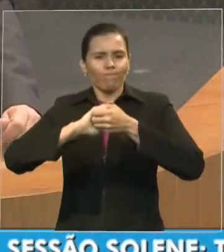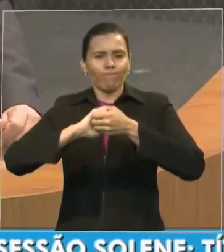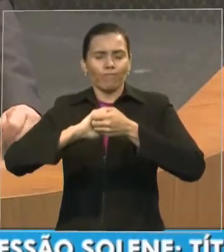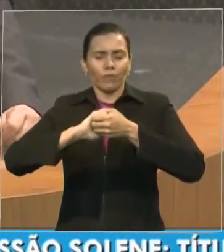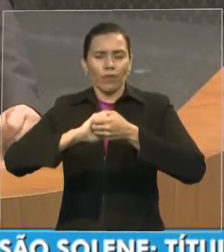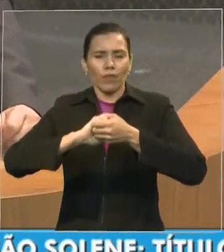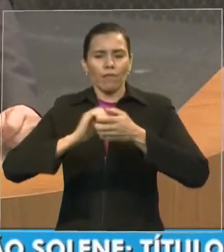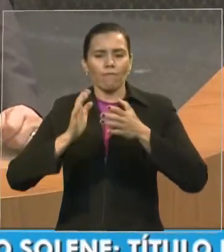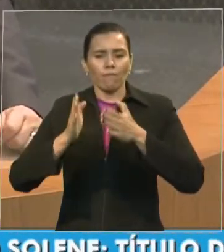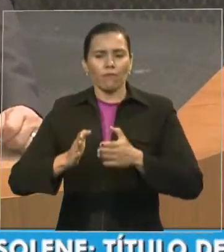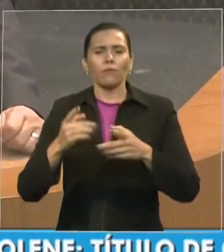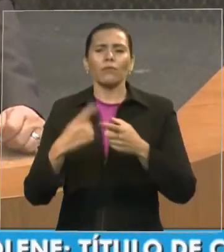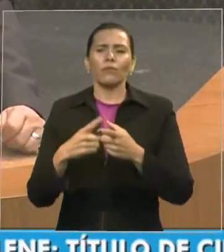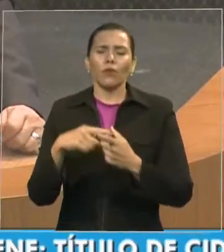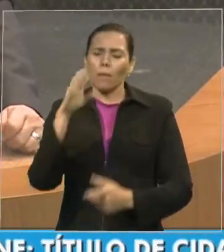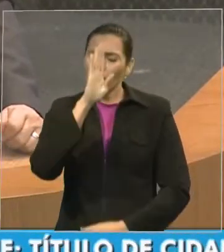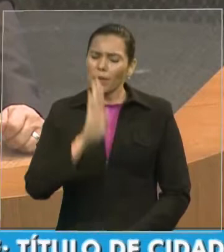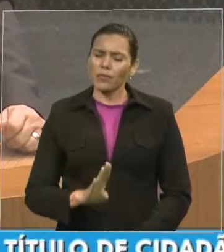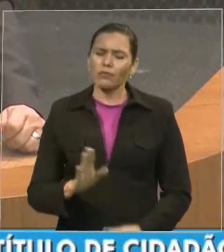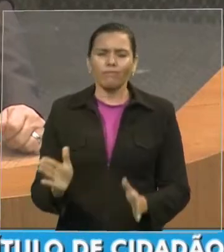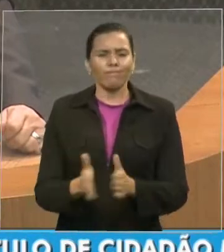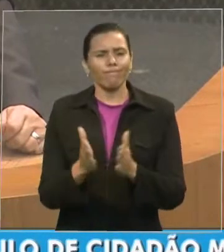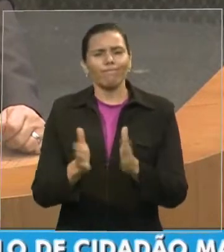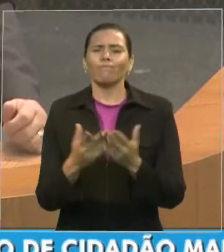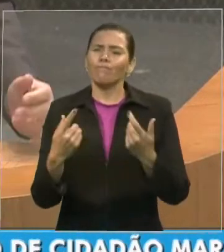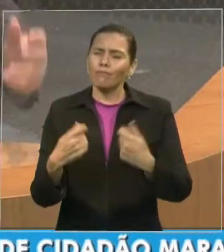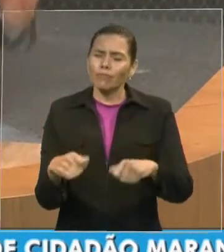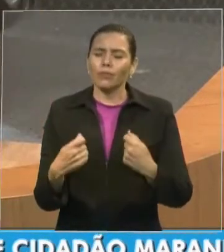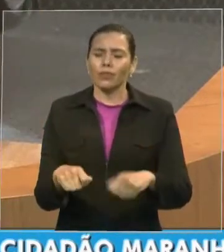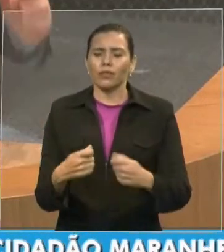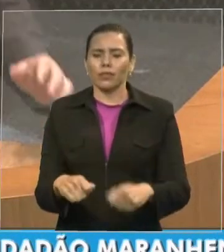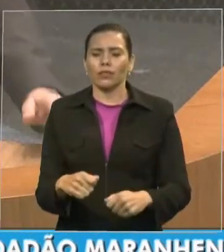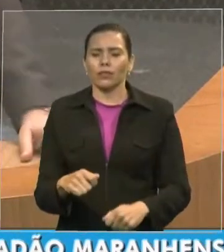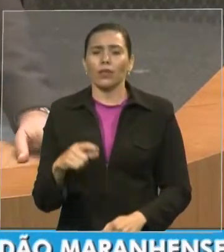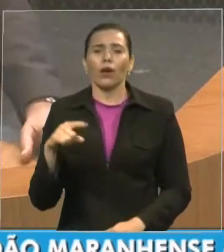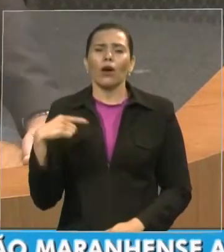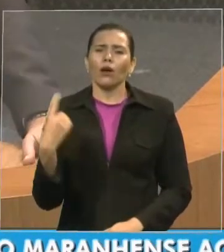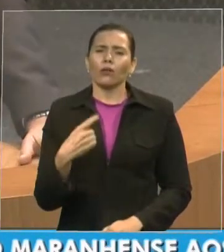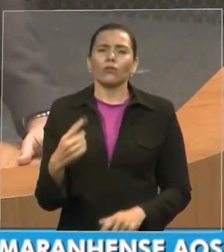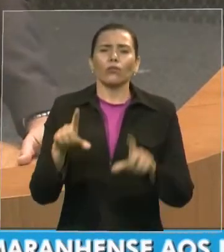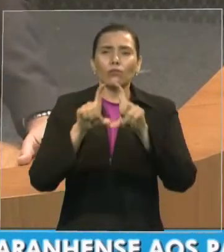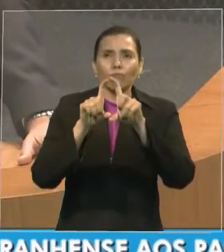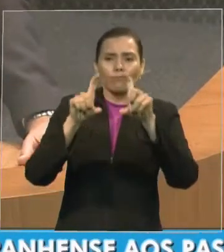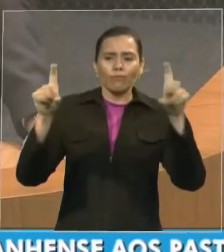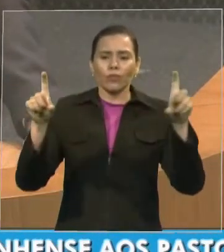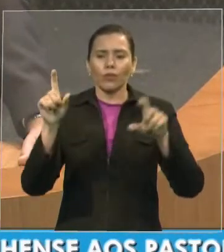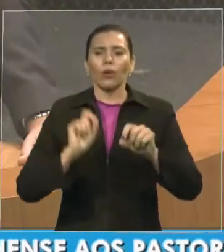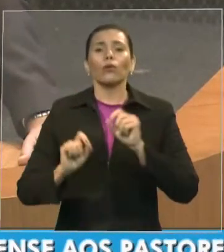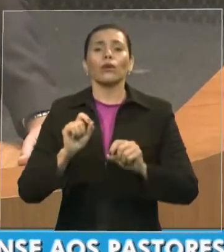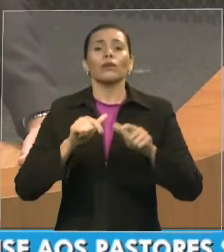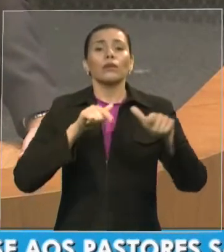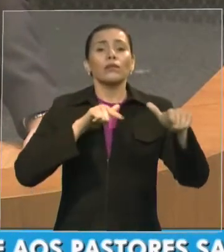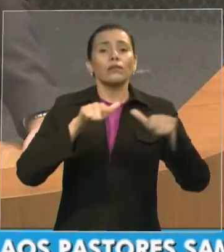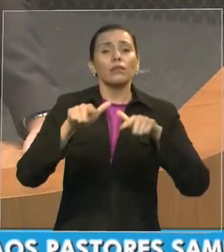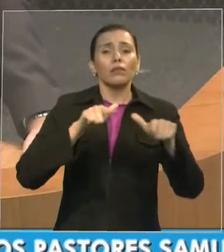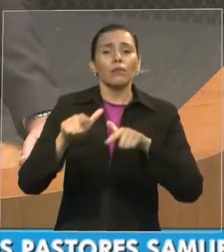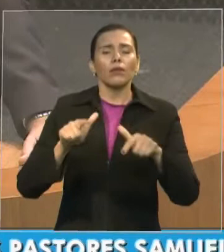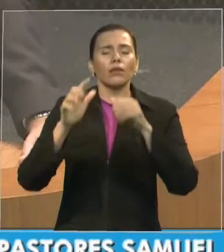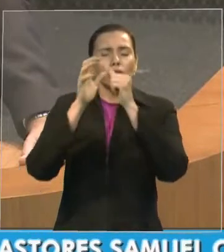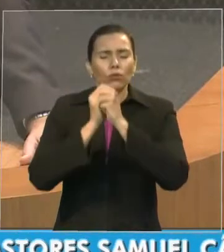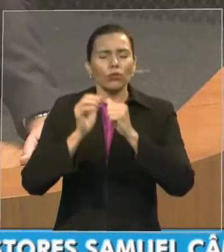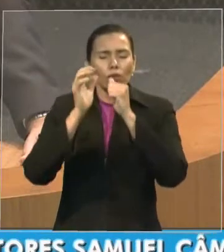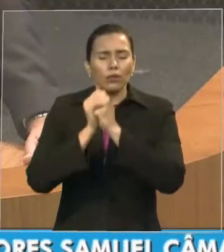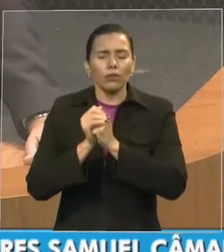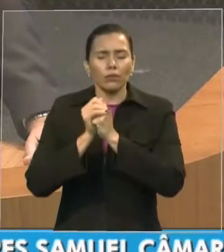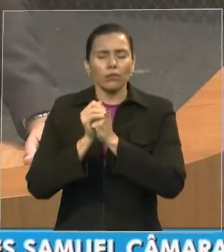Nosso lema da CADB, das igrejas que pastoreamos esse ano é trabalhando e orando por